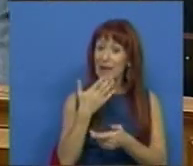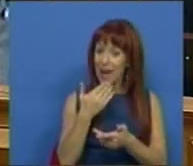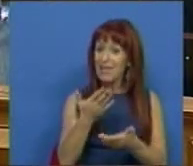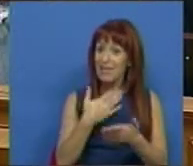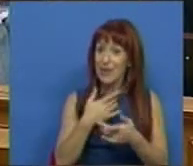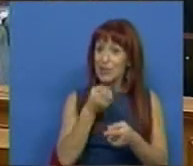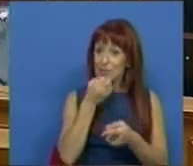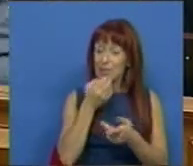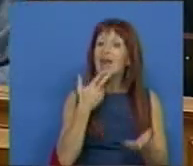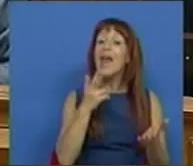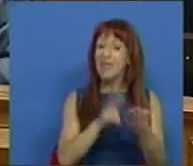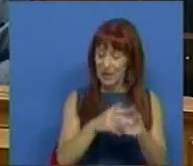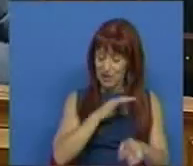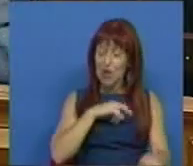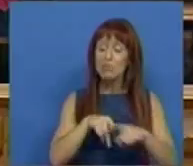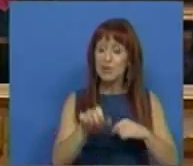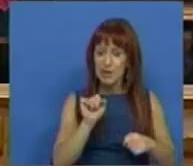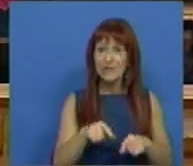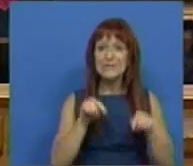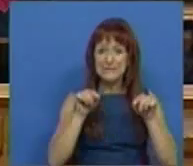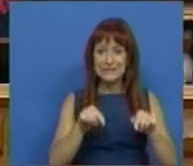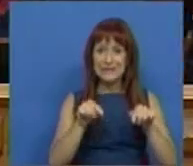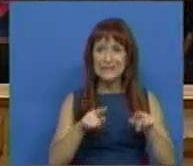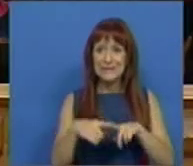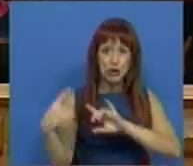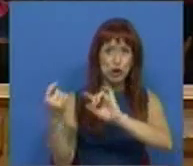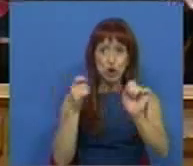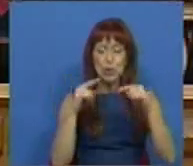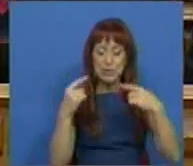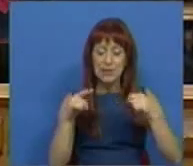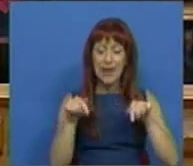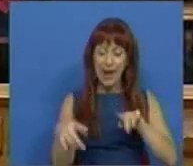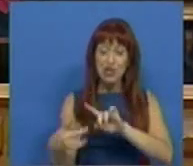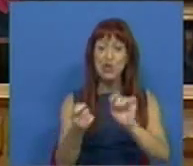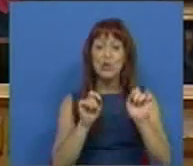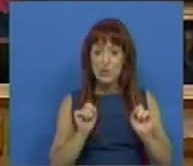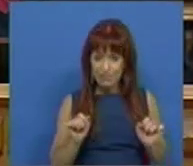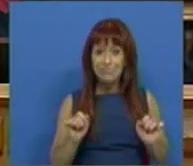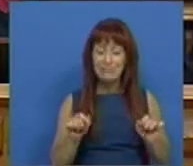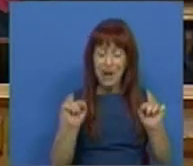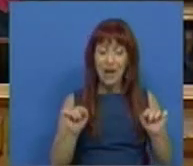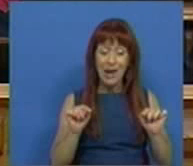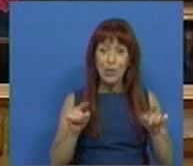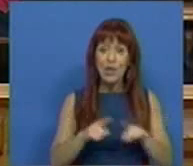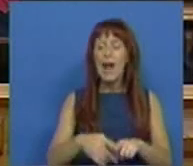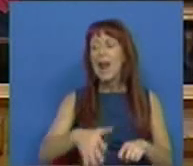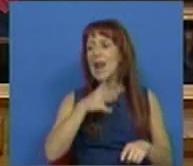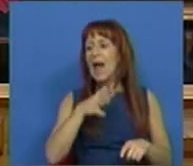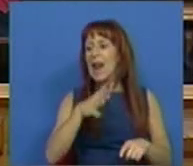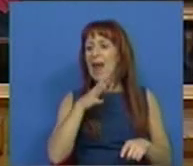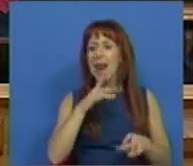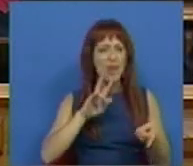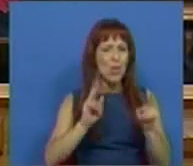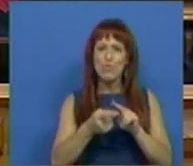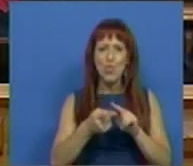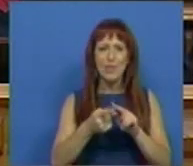tenha feito. É verdade também, Sr. Deputado, que estas discussões e que esta retórica não